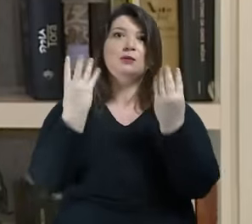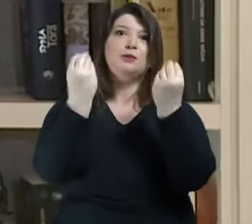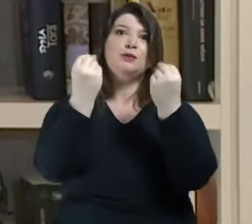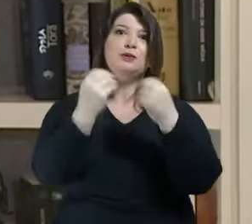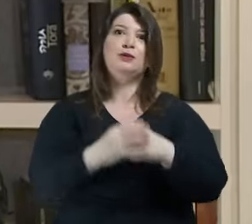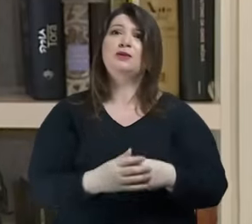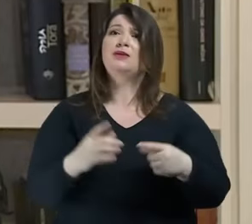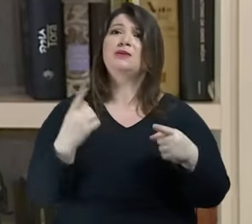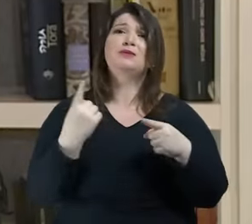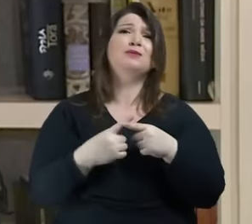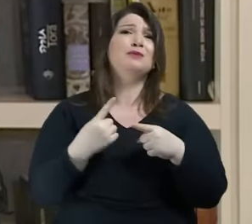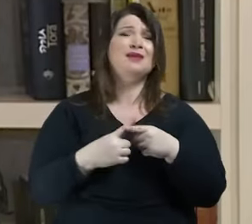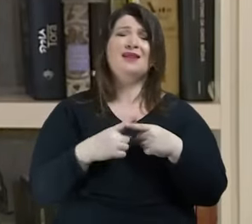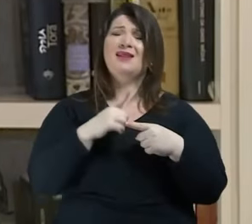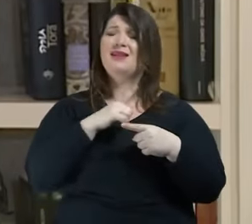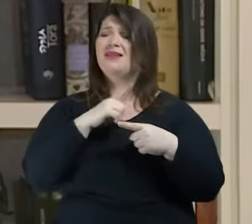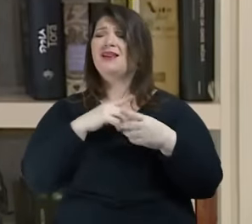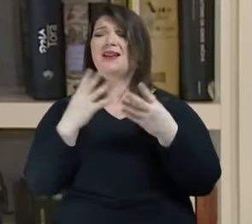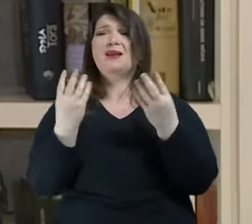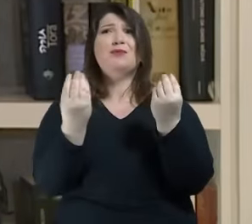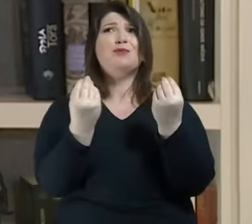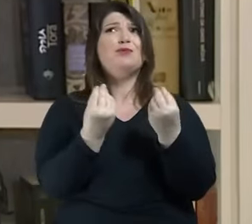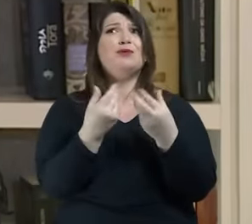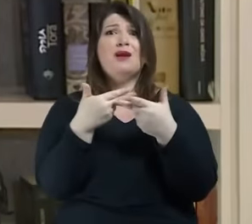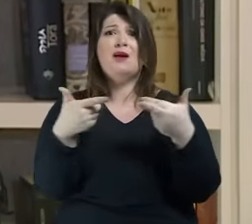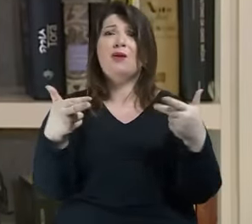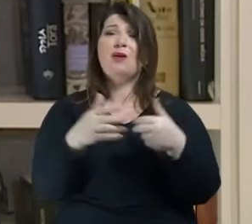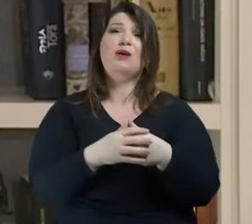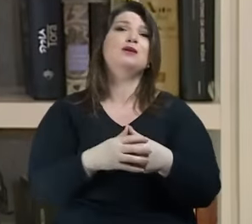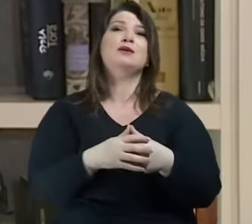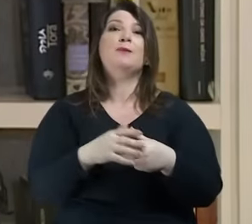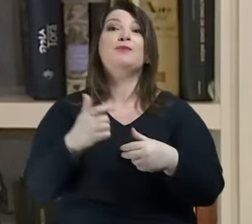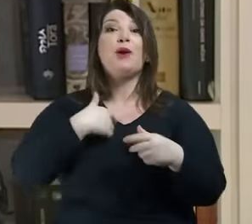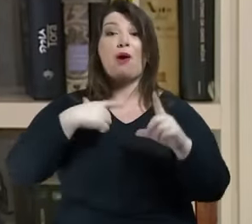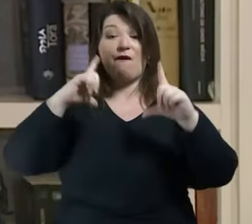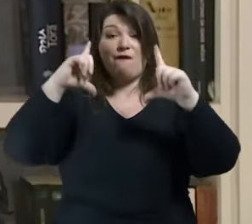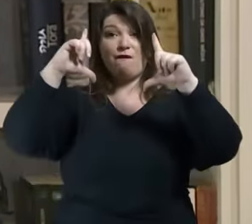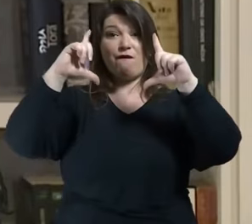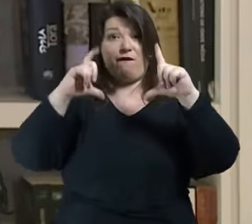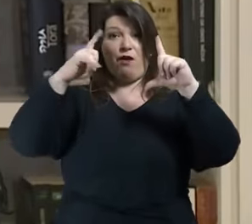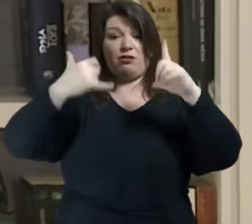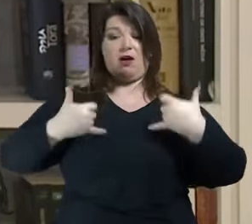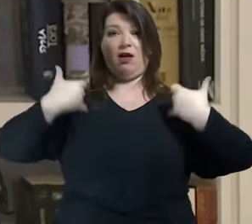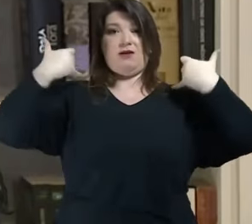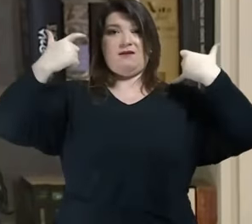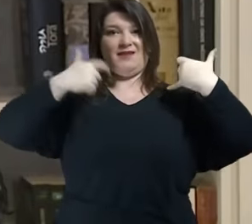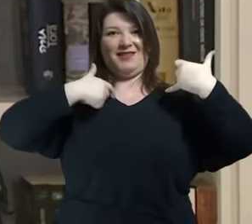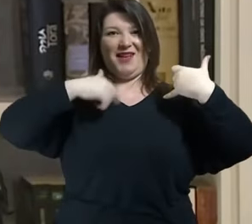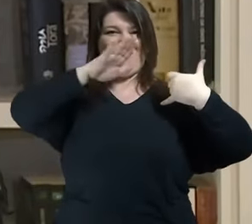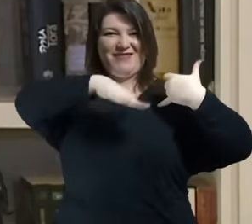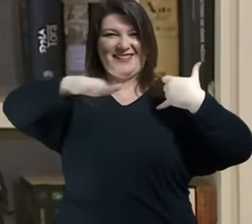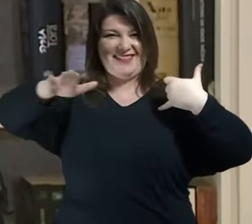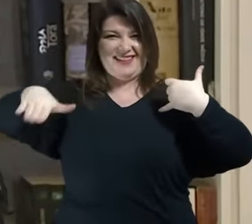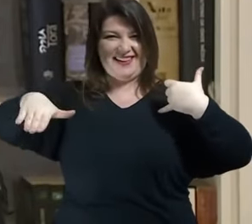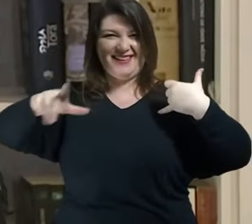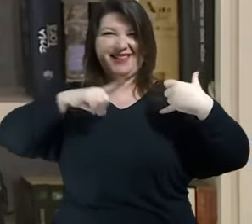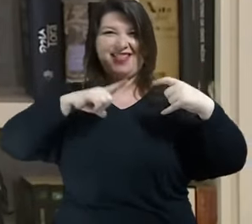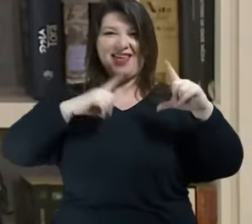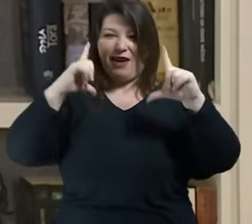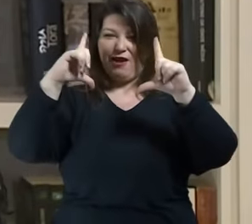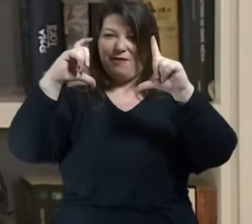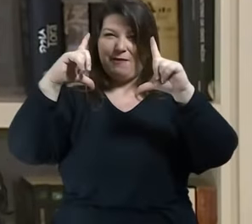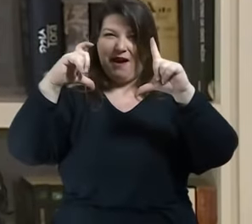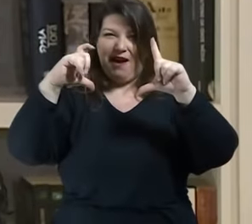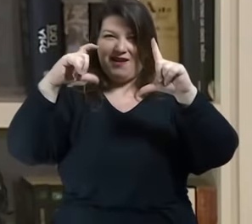a foto de aniversário da minha infância era uma foto tirada com uma máquina hoje ela vai ter que ser acompanhada de